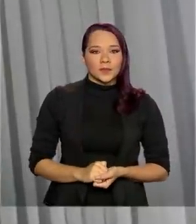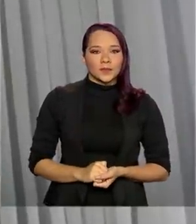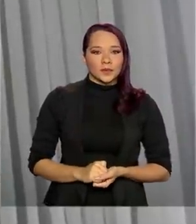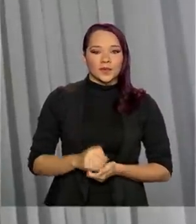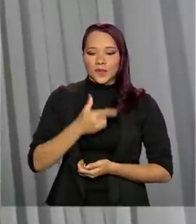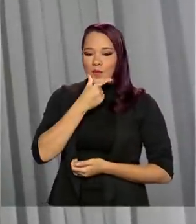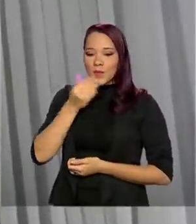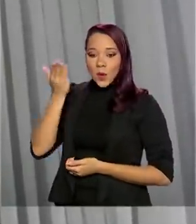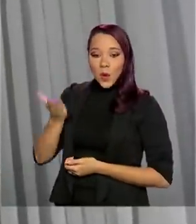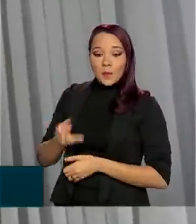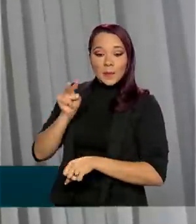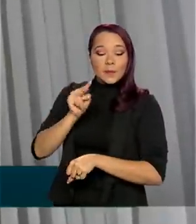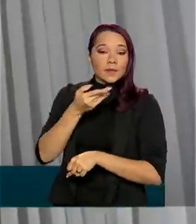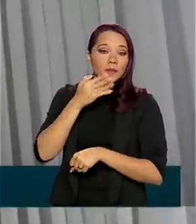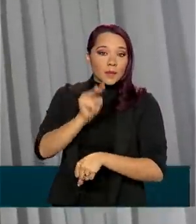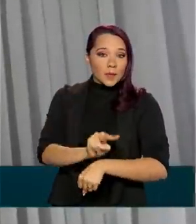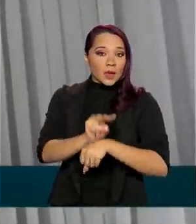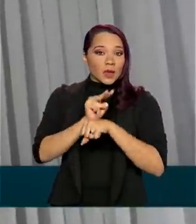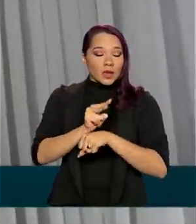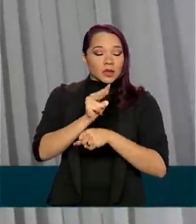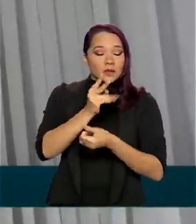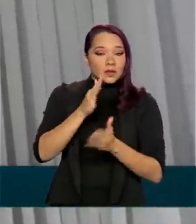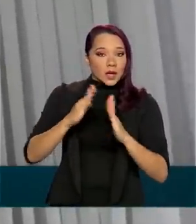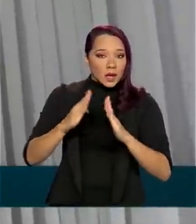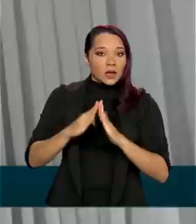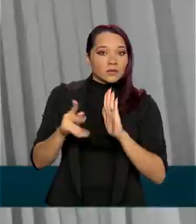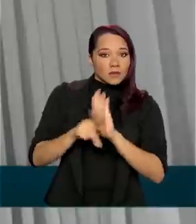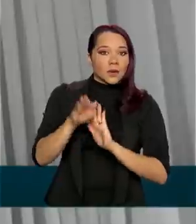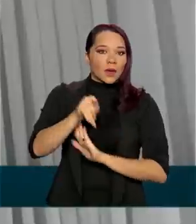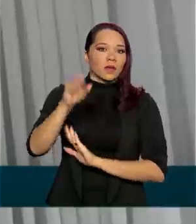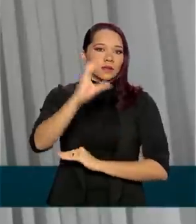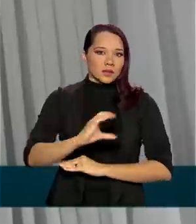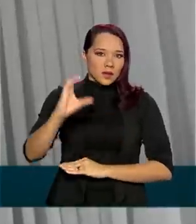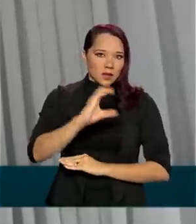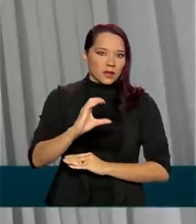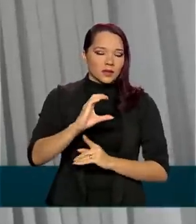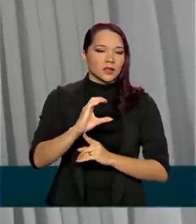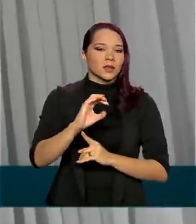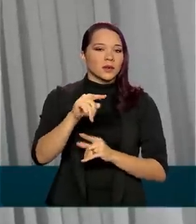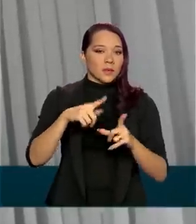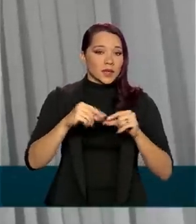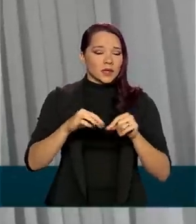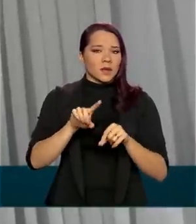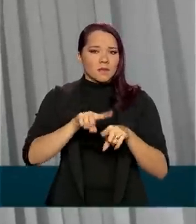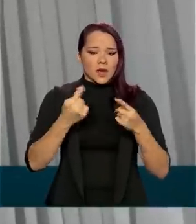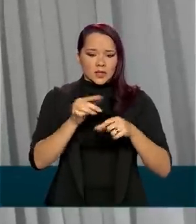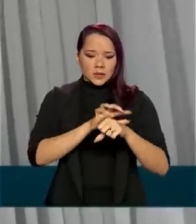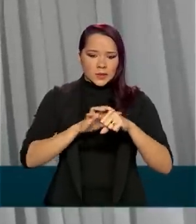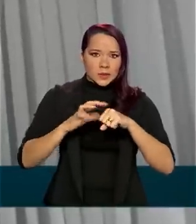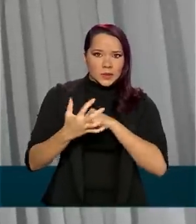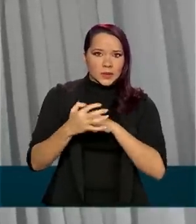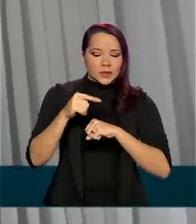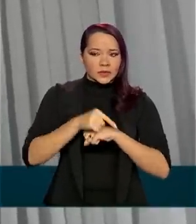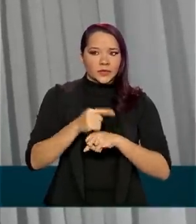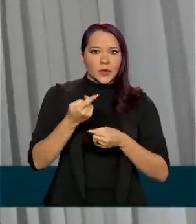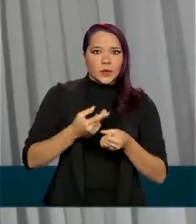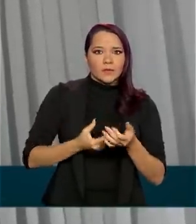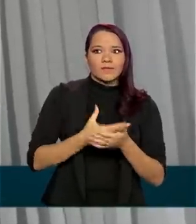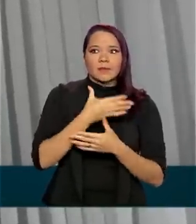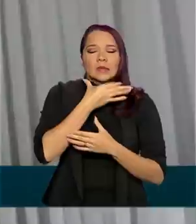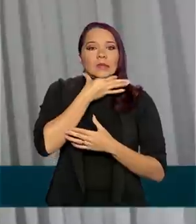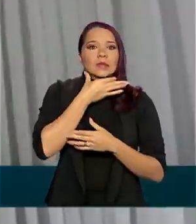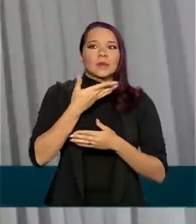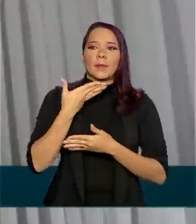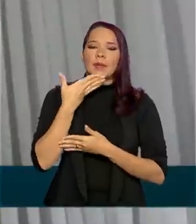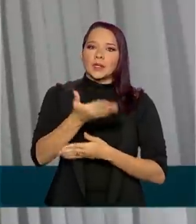Ricardo financiou a casa própria em que vive na Ceilândia, no Distrito Federal. Mas com a pandemia, viu as despesas aumentarem e acabou